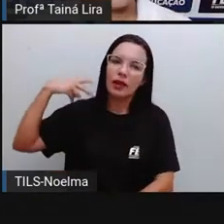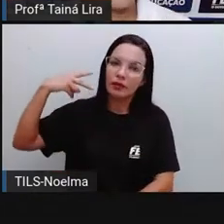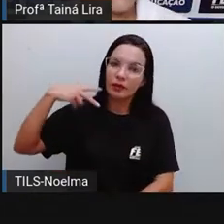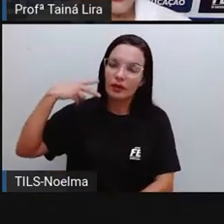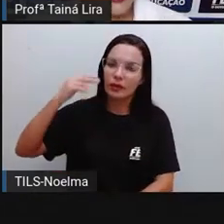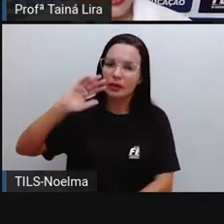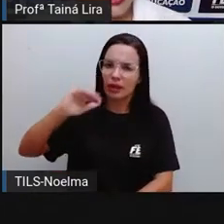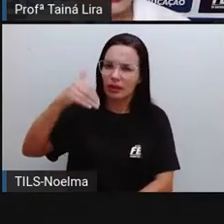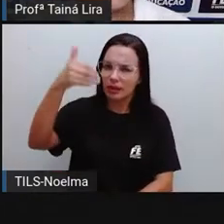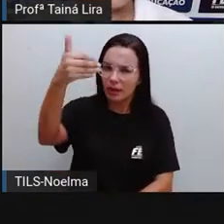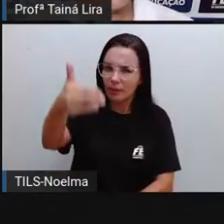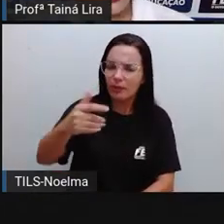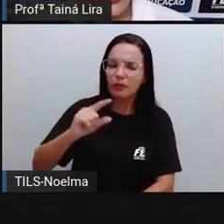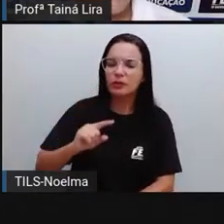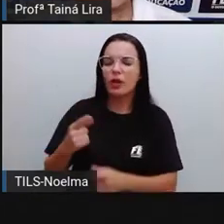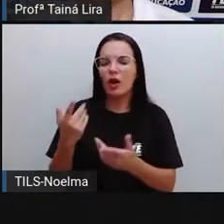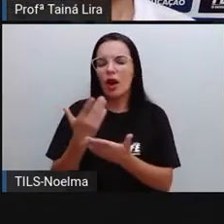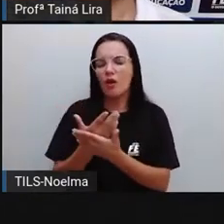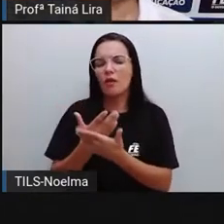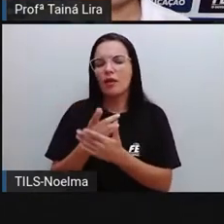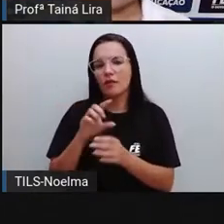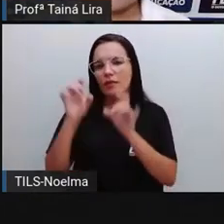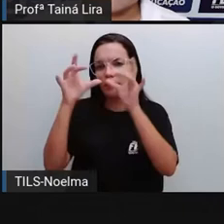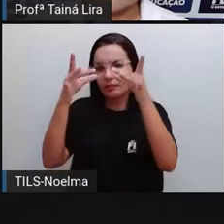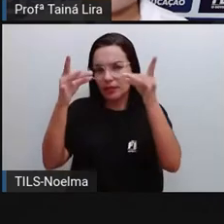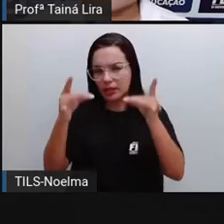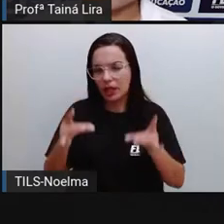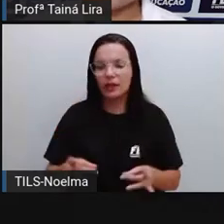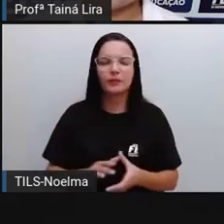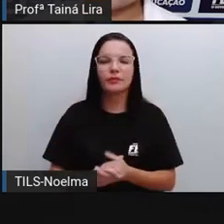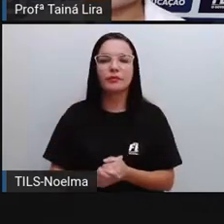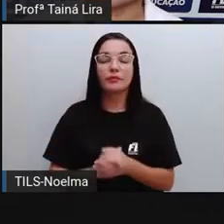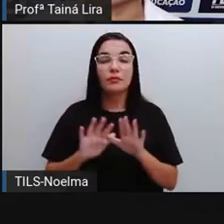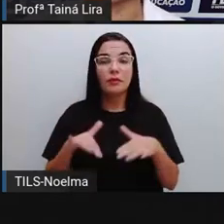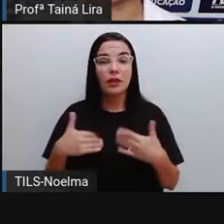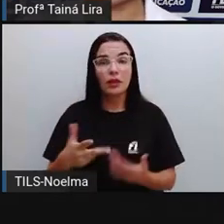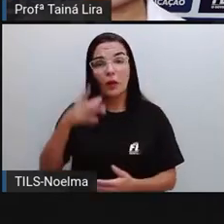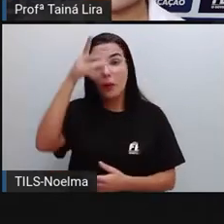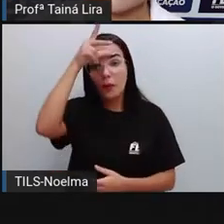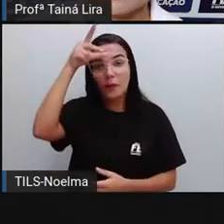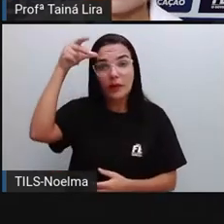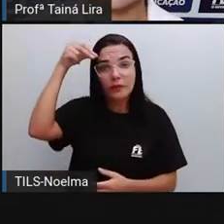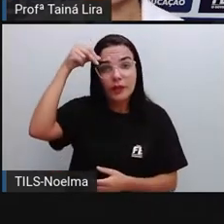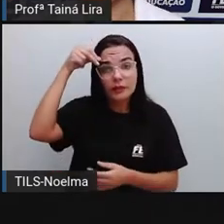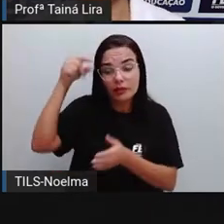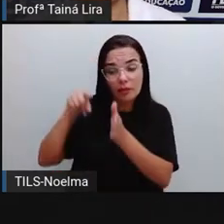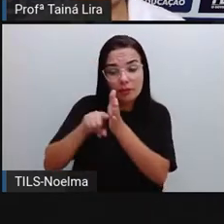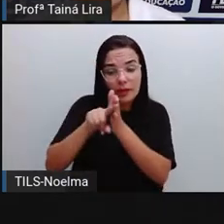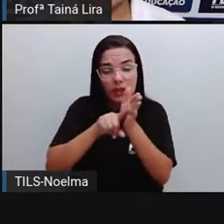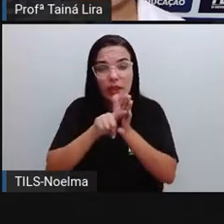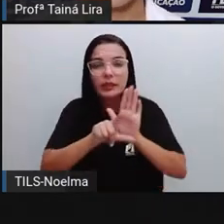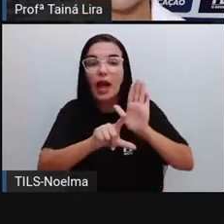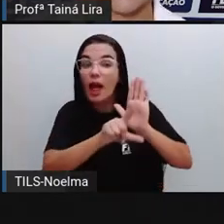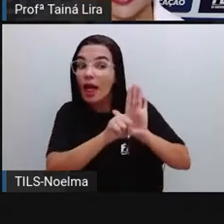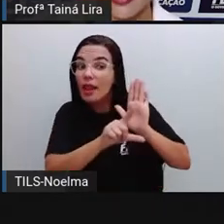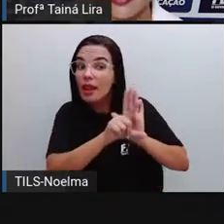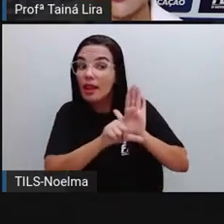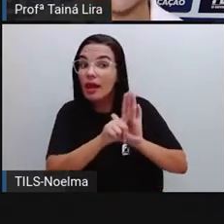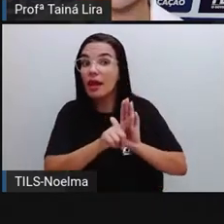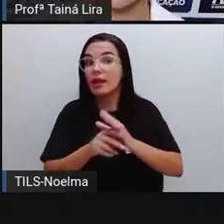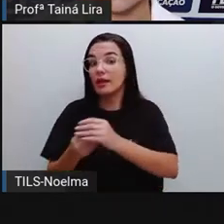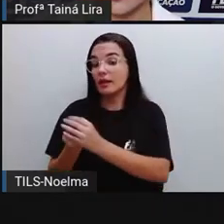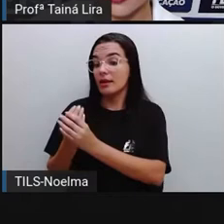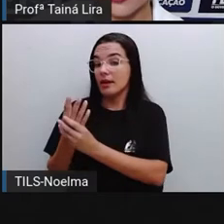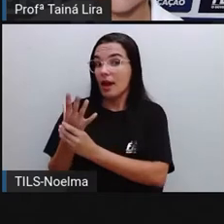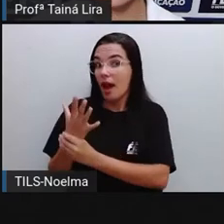vai ver mais detalhadamente, tá? Então, o prefeito, ele analisa as leis que são criadas e aprovadas